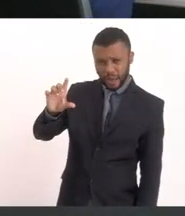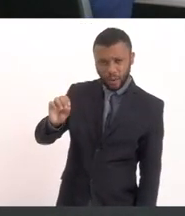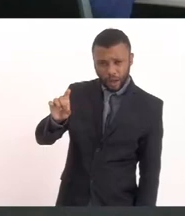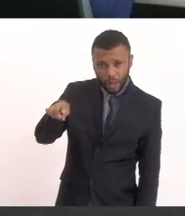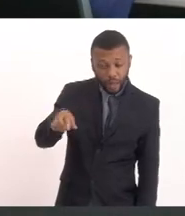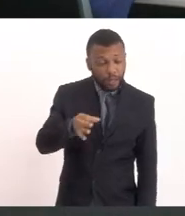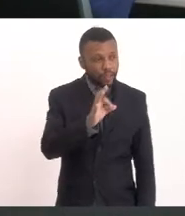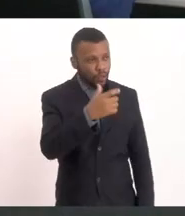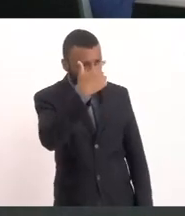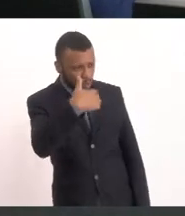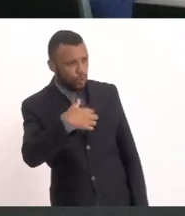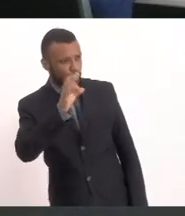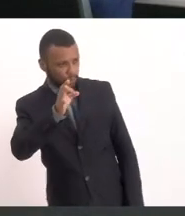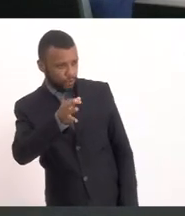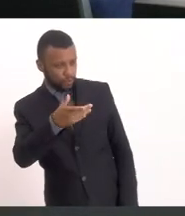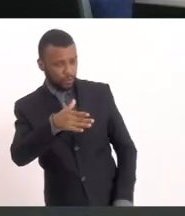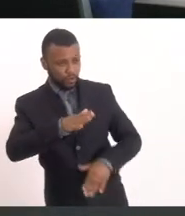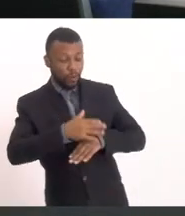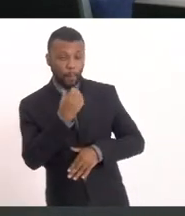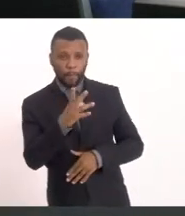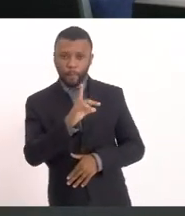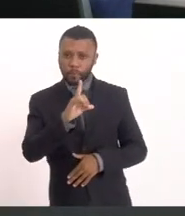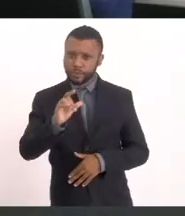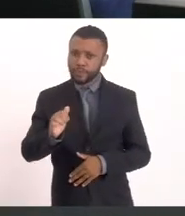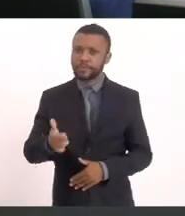Isso sou eu mesmo Bom dia